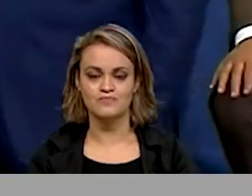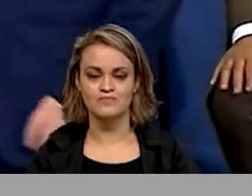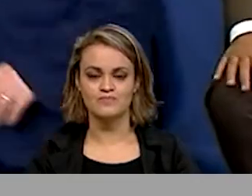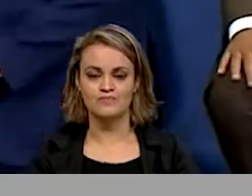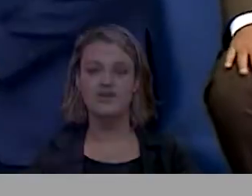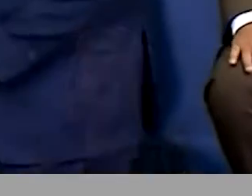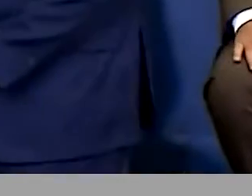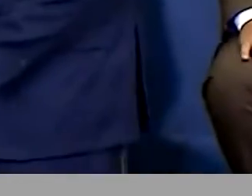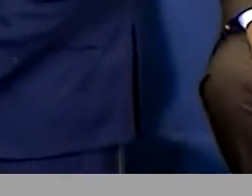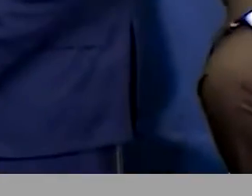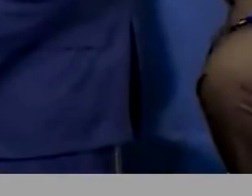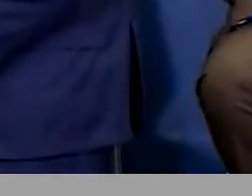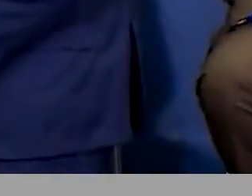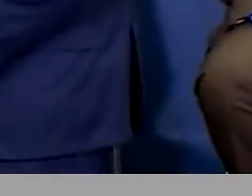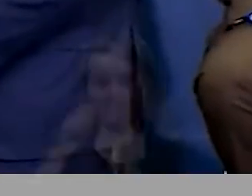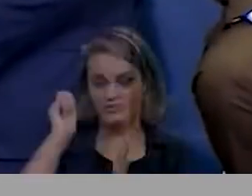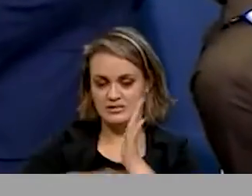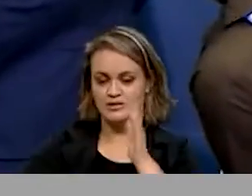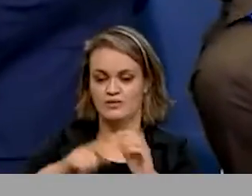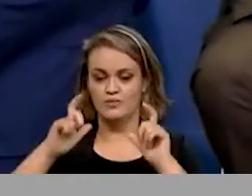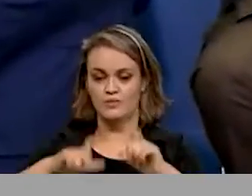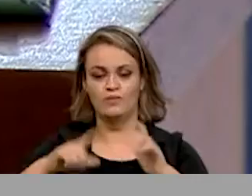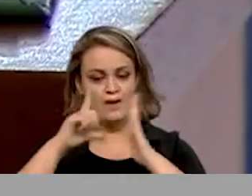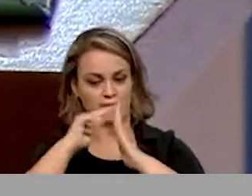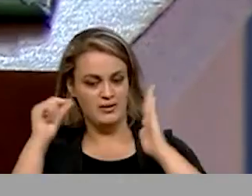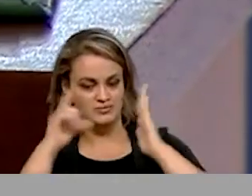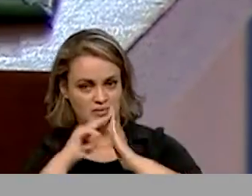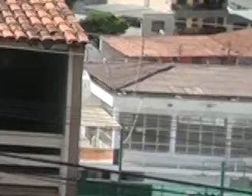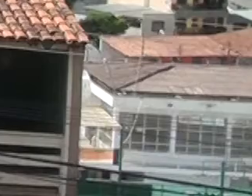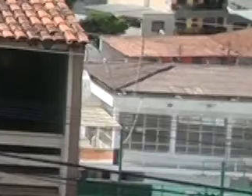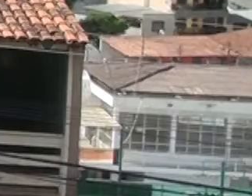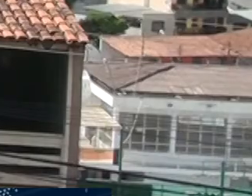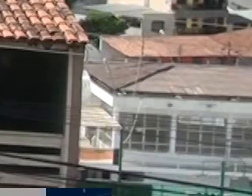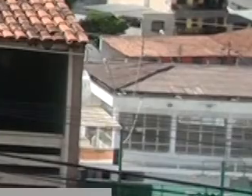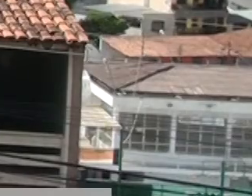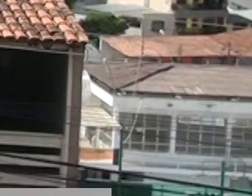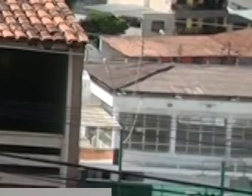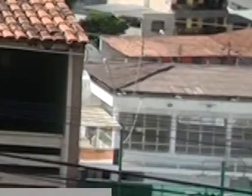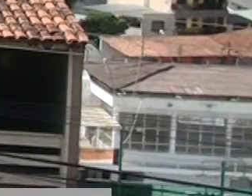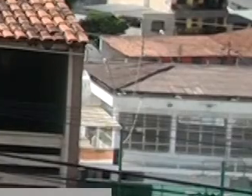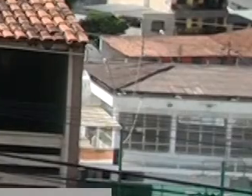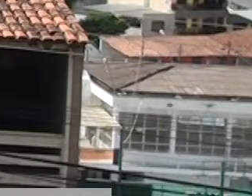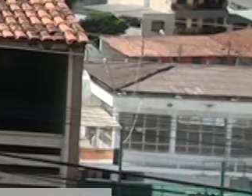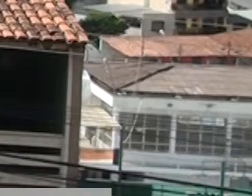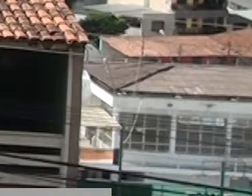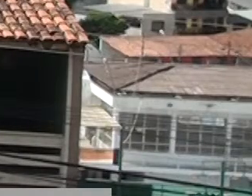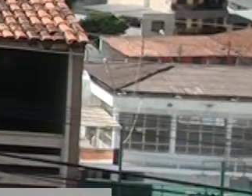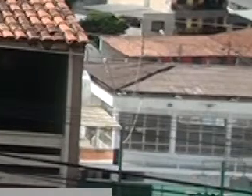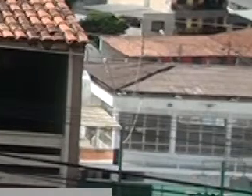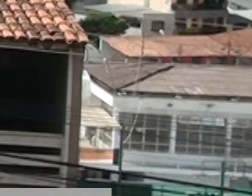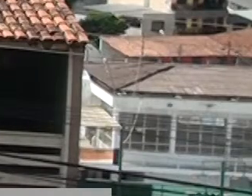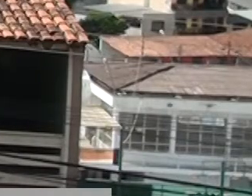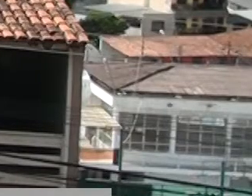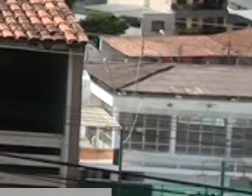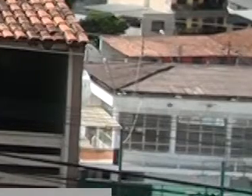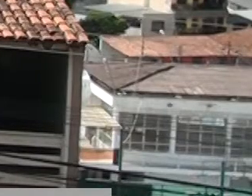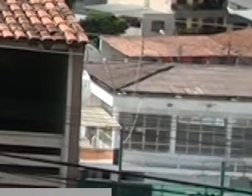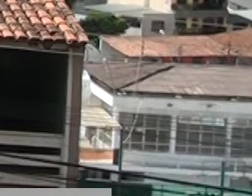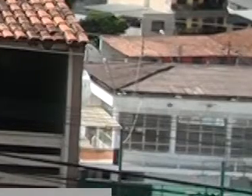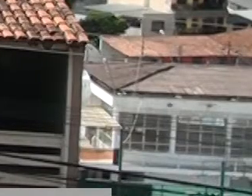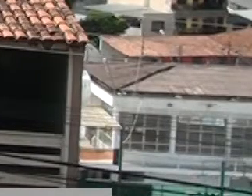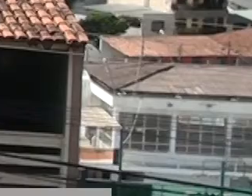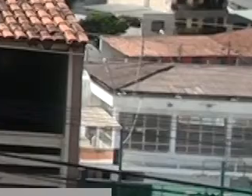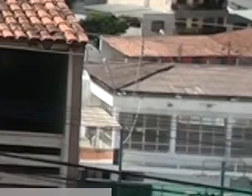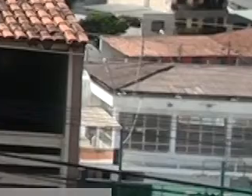e crianças estudando por causa do Wi-Fi Brasil. Se por um lado o governo trabalha para expandir o acesso à